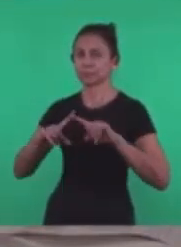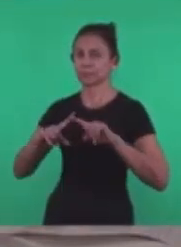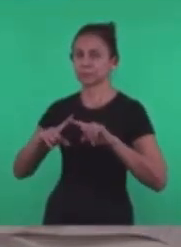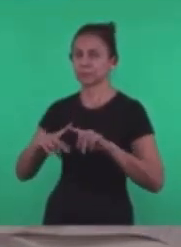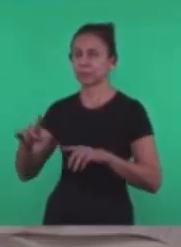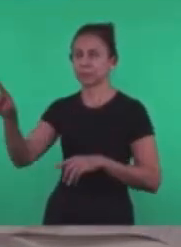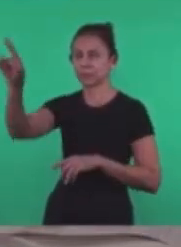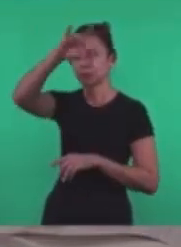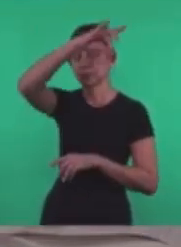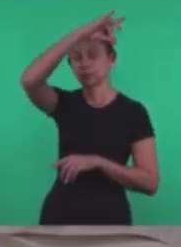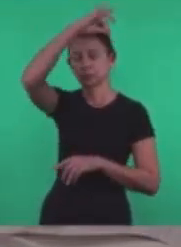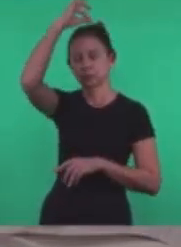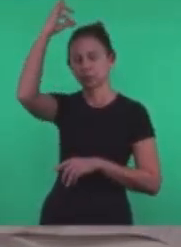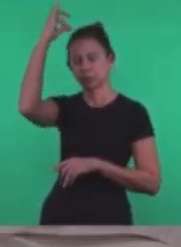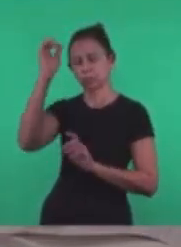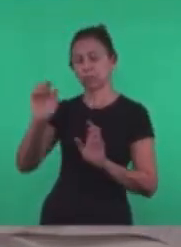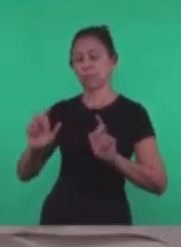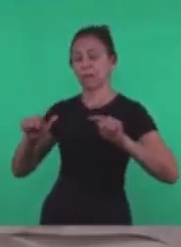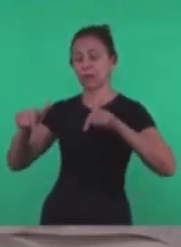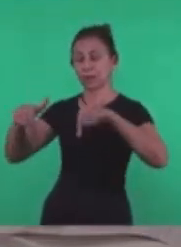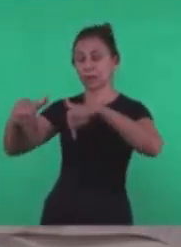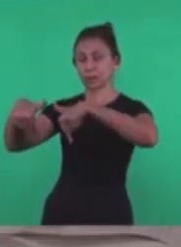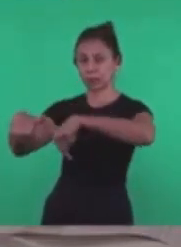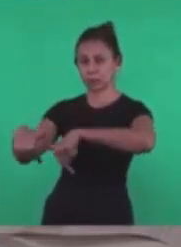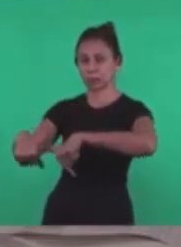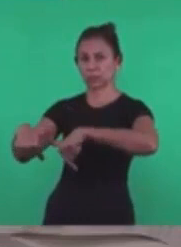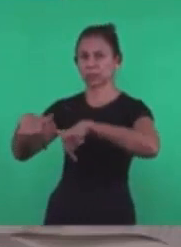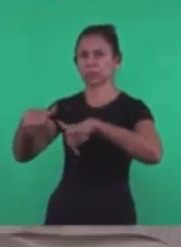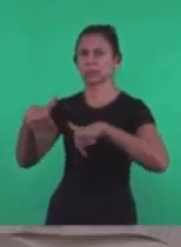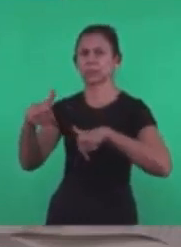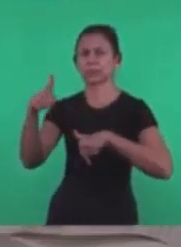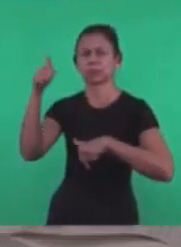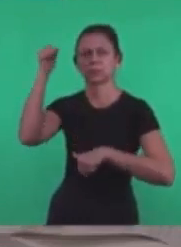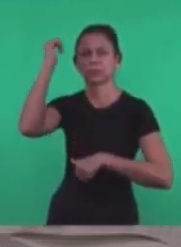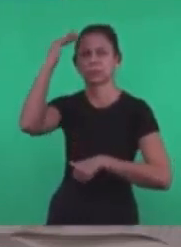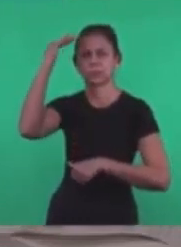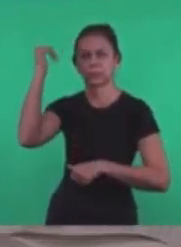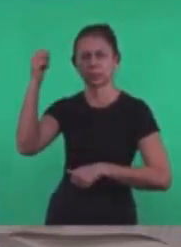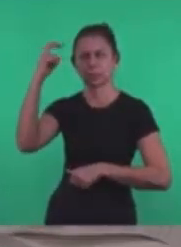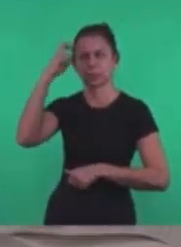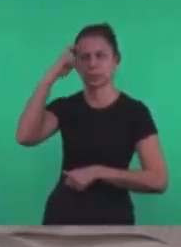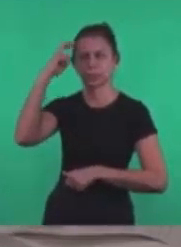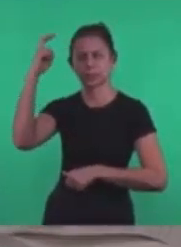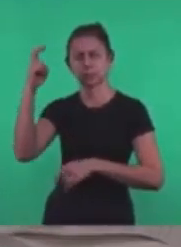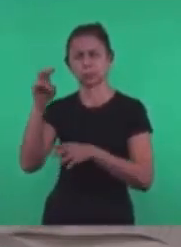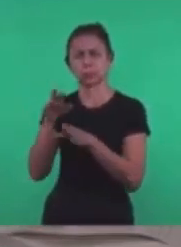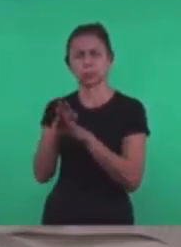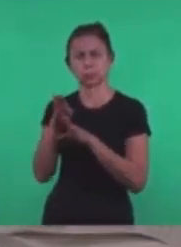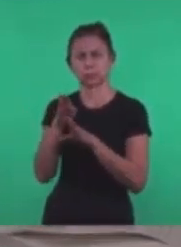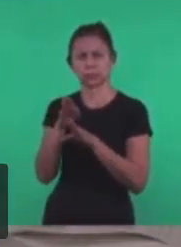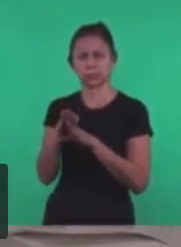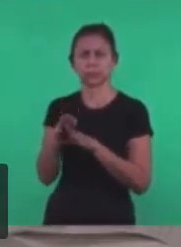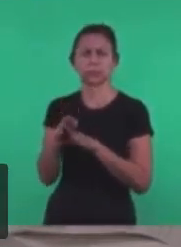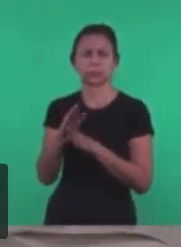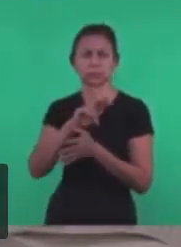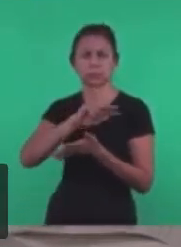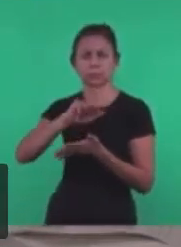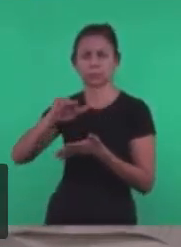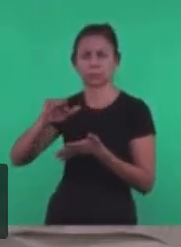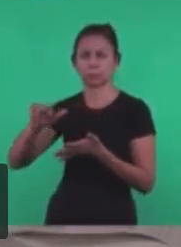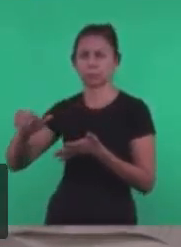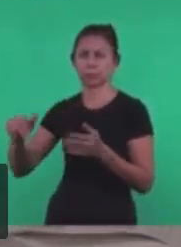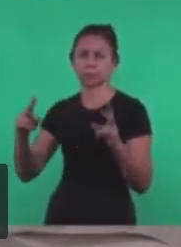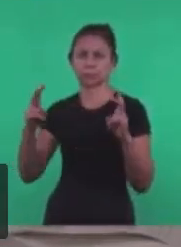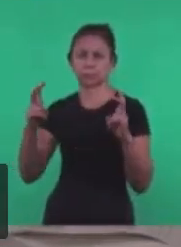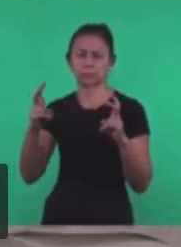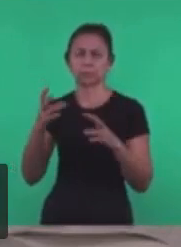O espírito de sabedoria De inteligência E de conselho E de assim A expressão